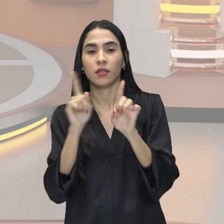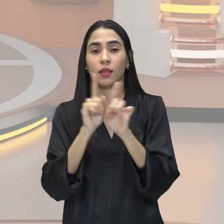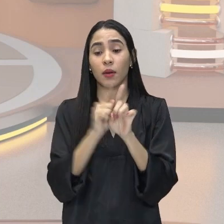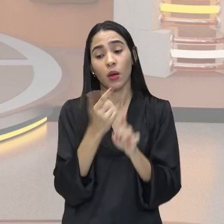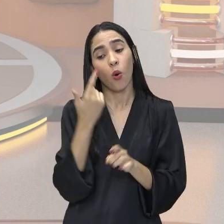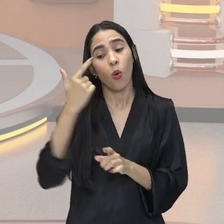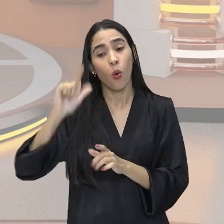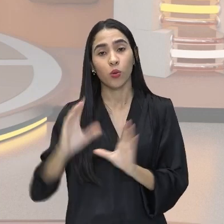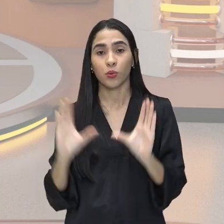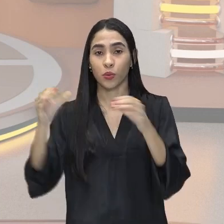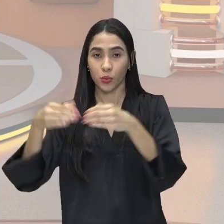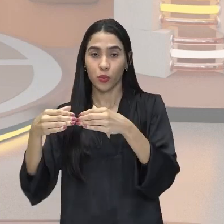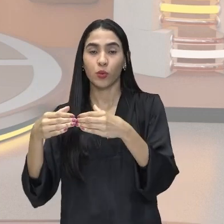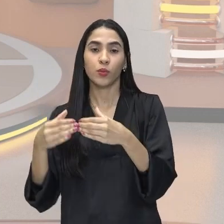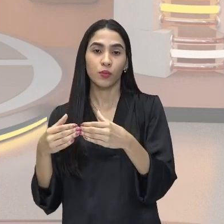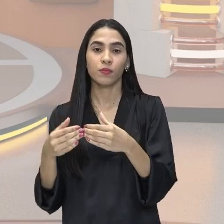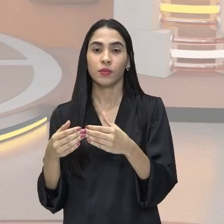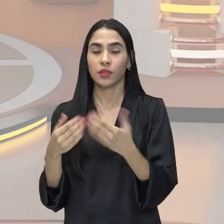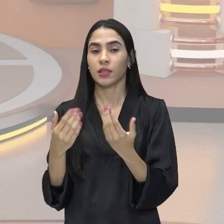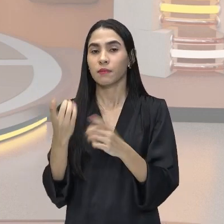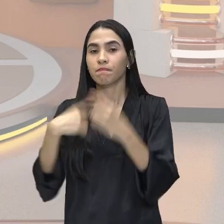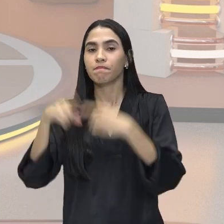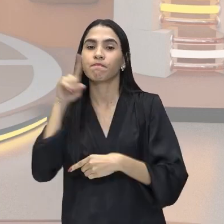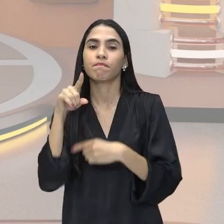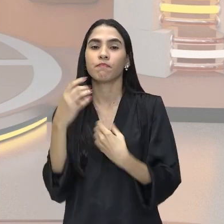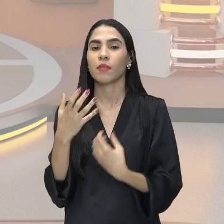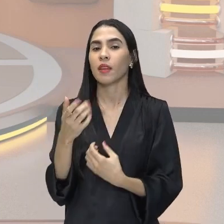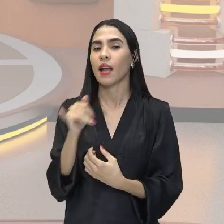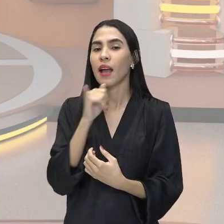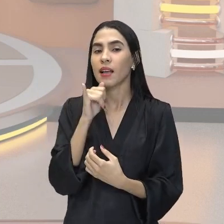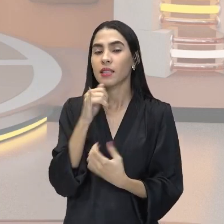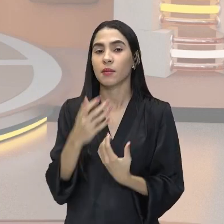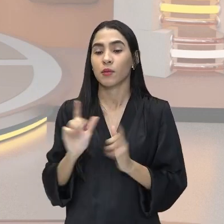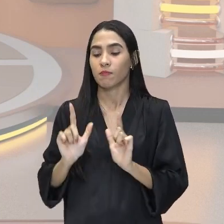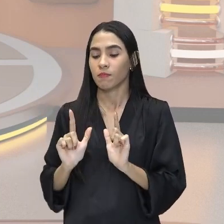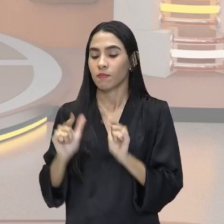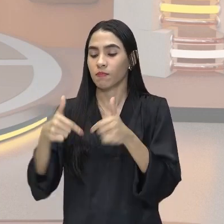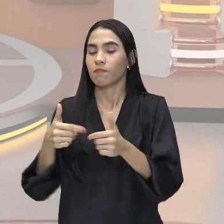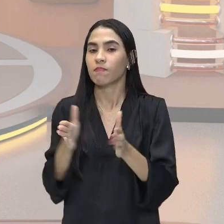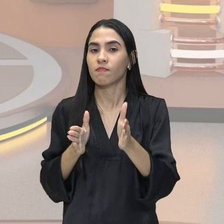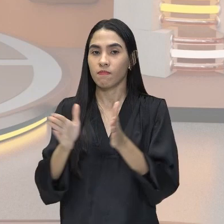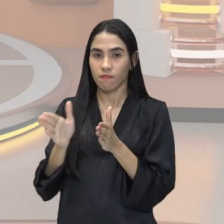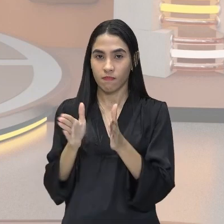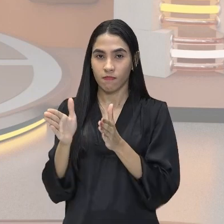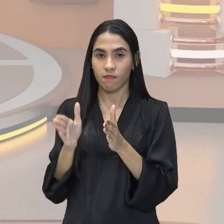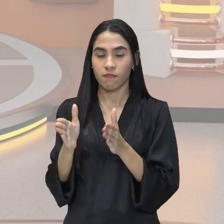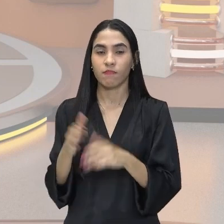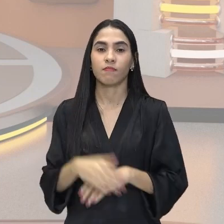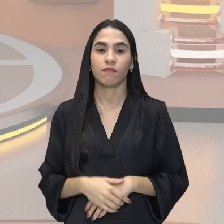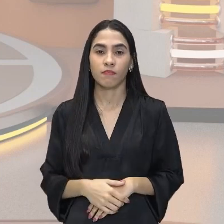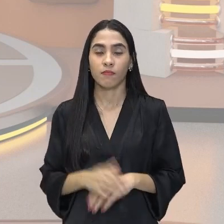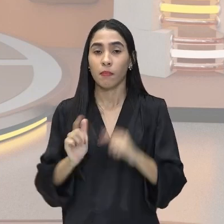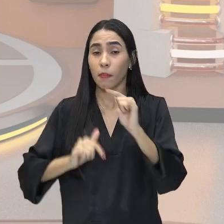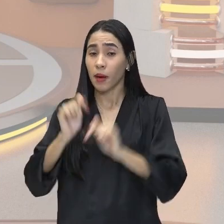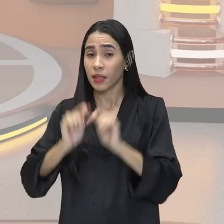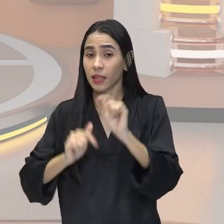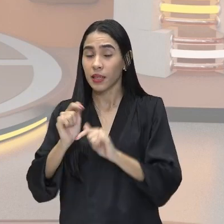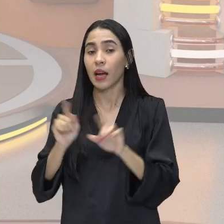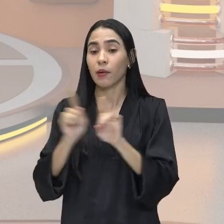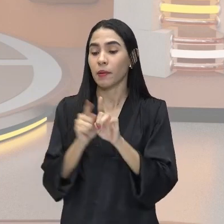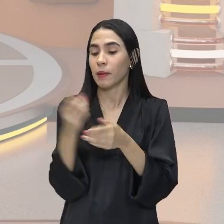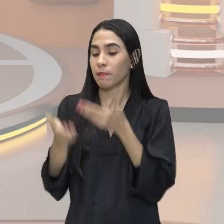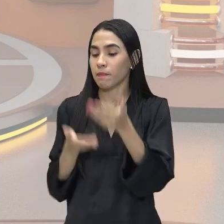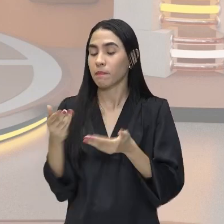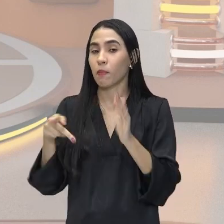social com favorecimentos no sentido de ter acesso a bens e serviços da